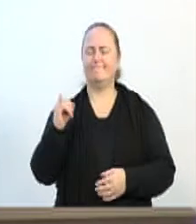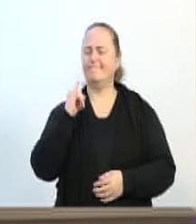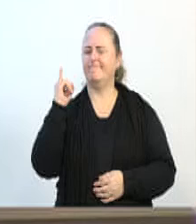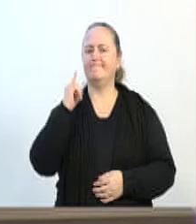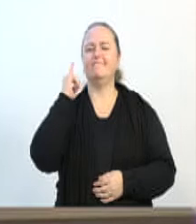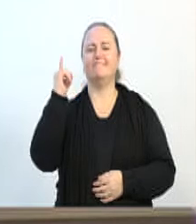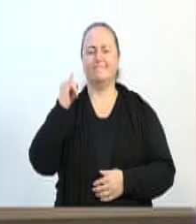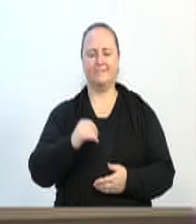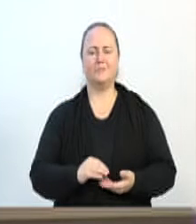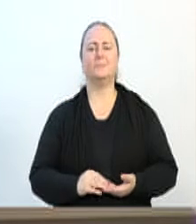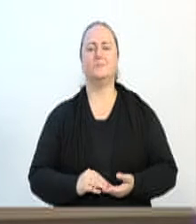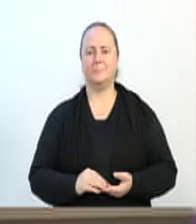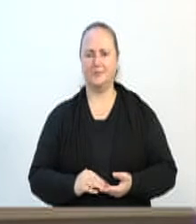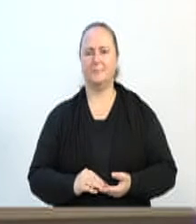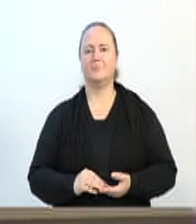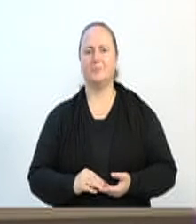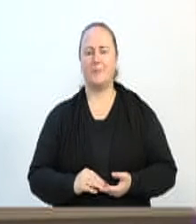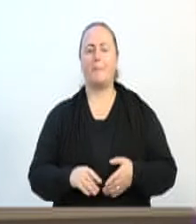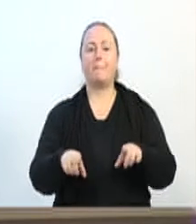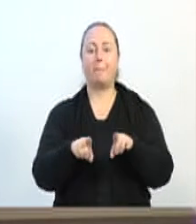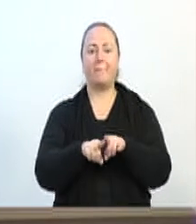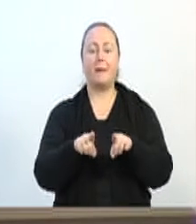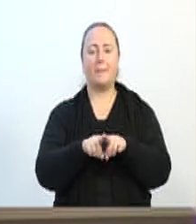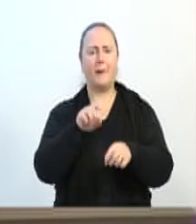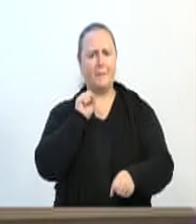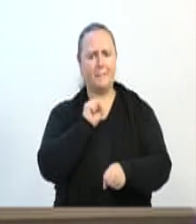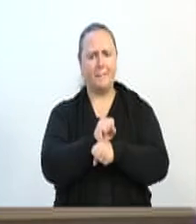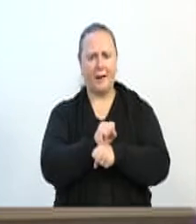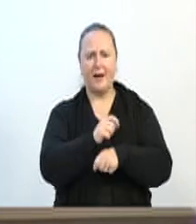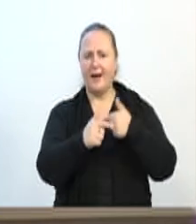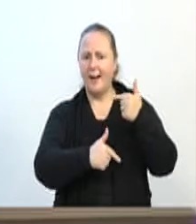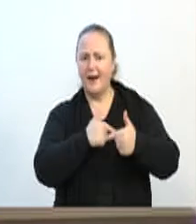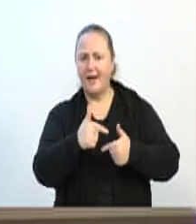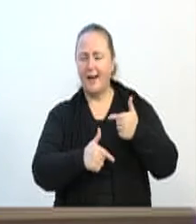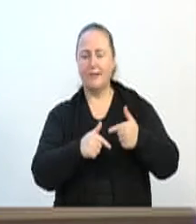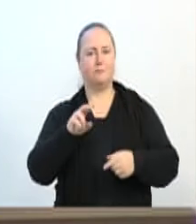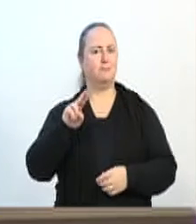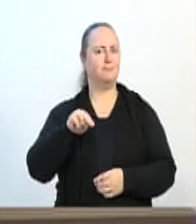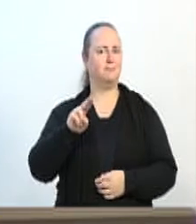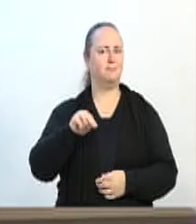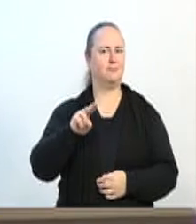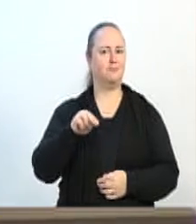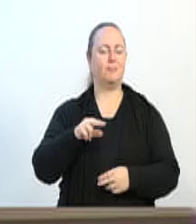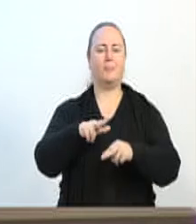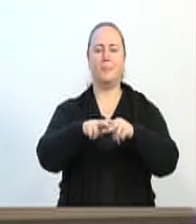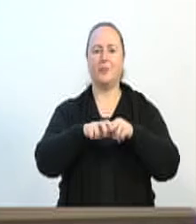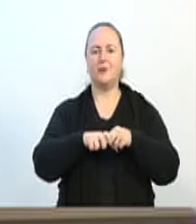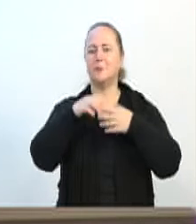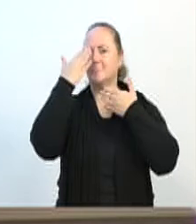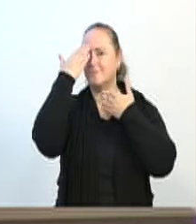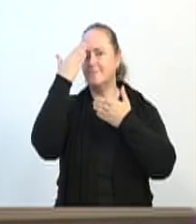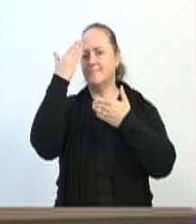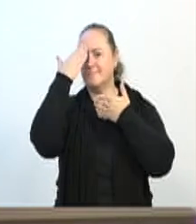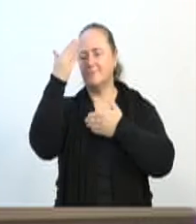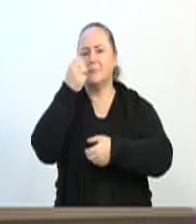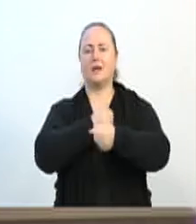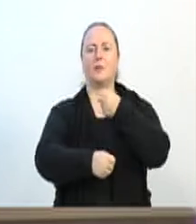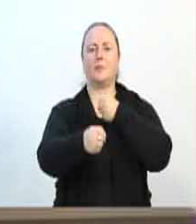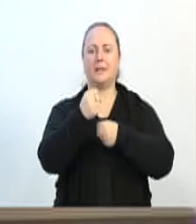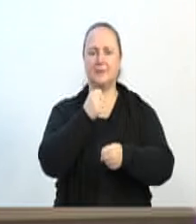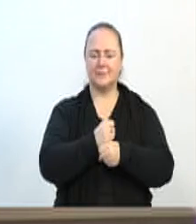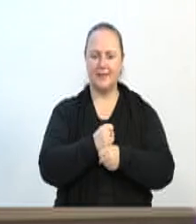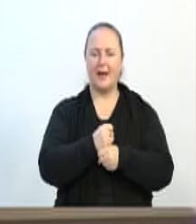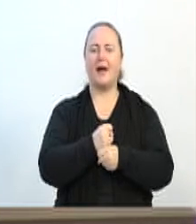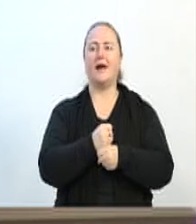E a gente entende que esse trabalho não pode parar. Então, eu agradeço muito pelo que foi feito já o ano passado, nosso mandato quanto